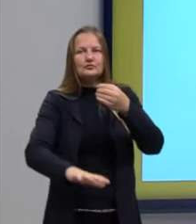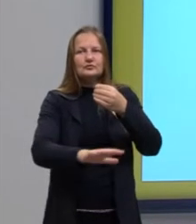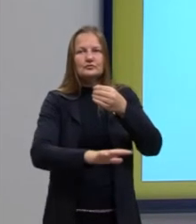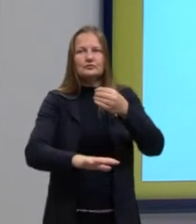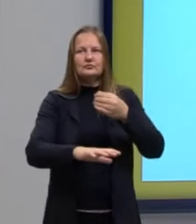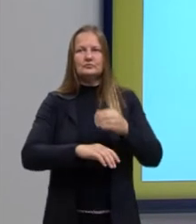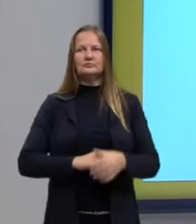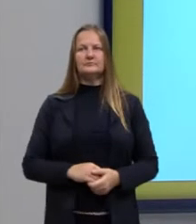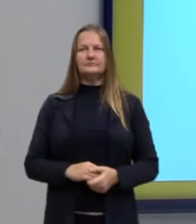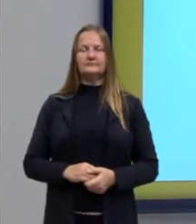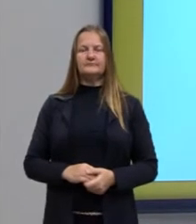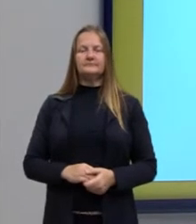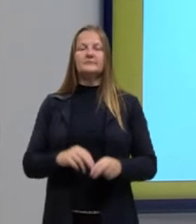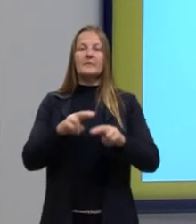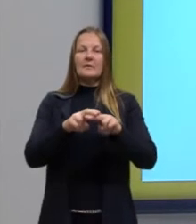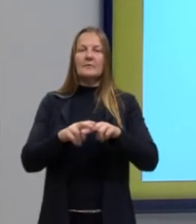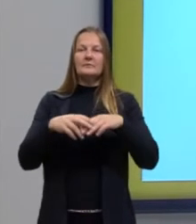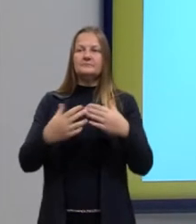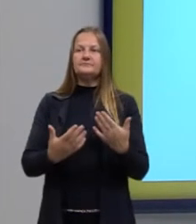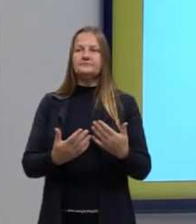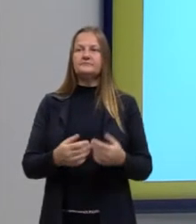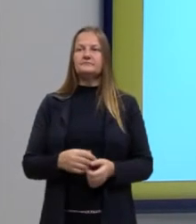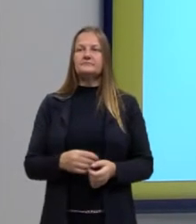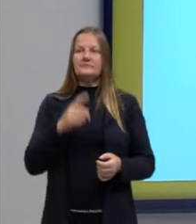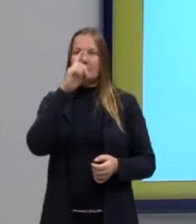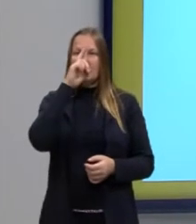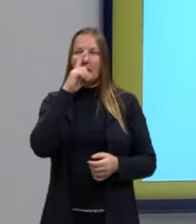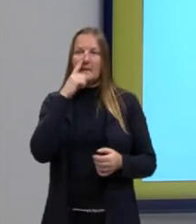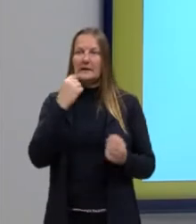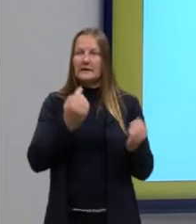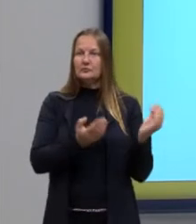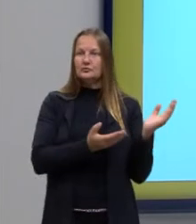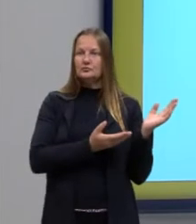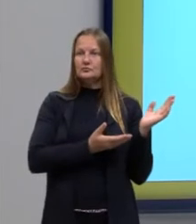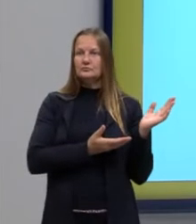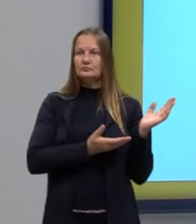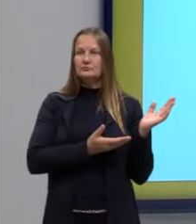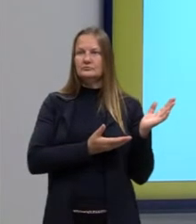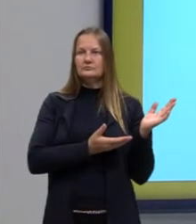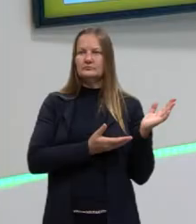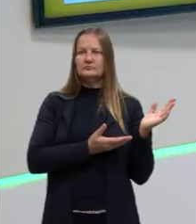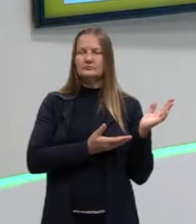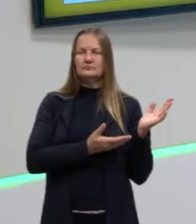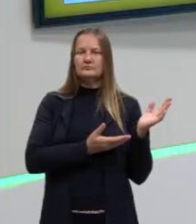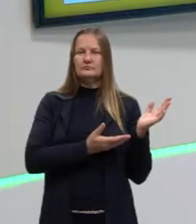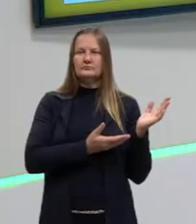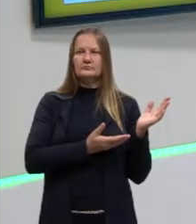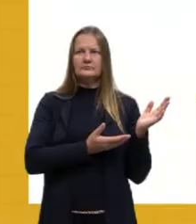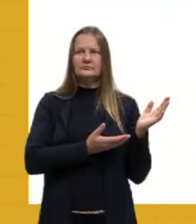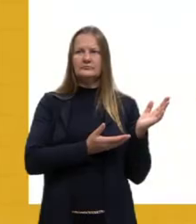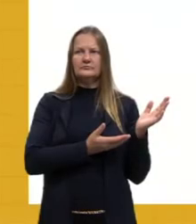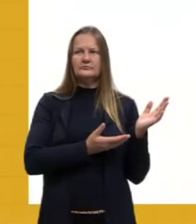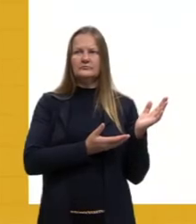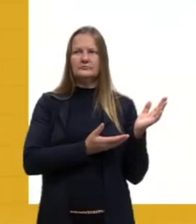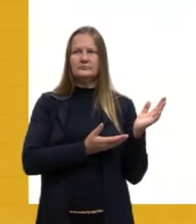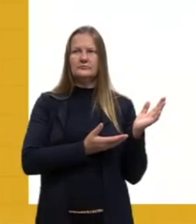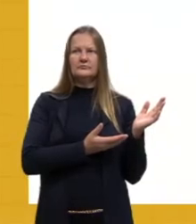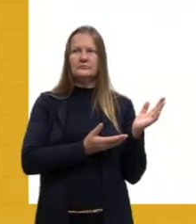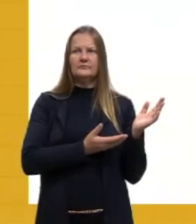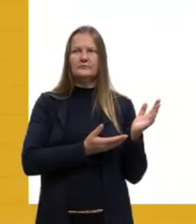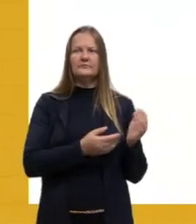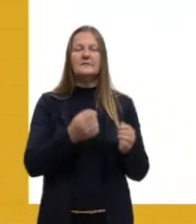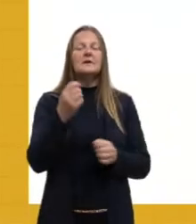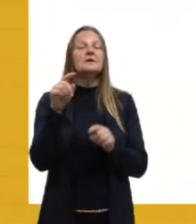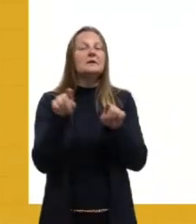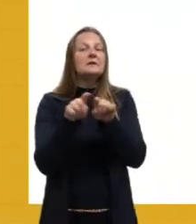Então, aqui em amarelo, para nós focarmos essa informação. E a próxima informação seria,